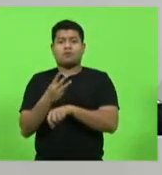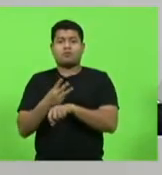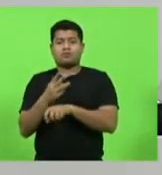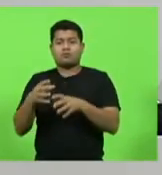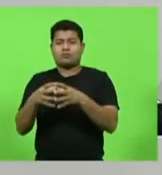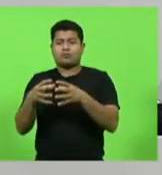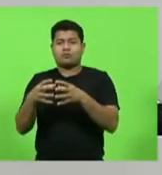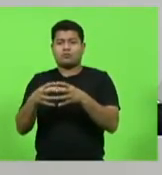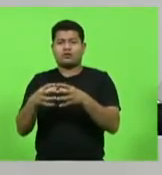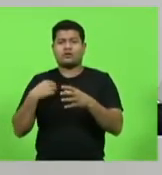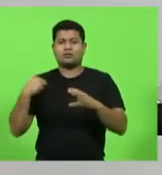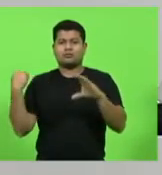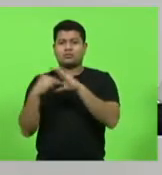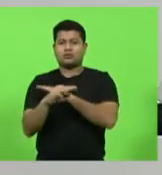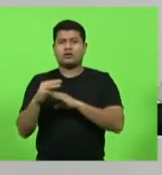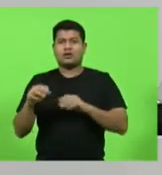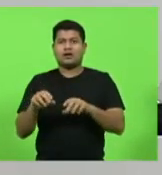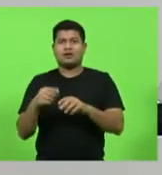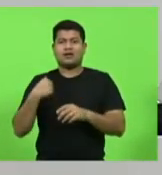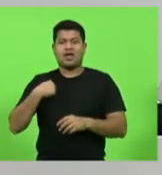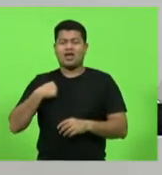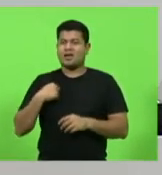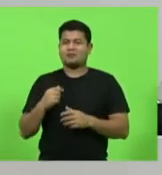falaram que eu sou o destruidor de grupos de WhatsApp.